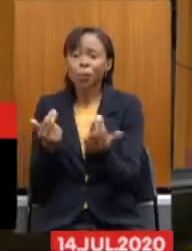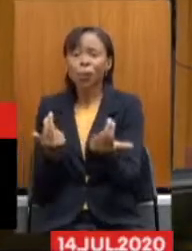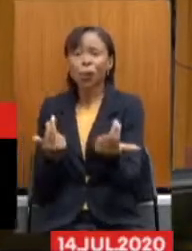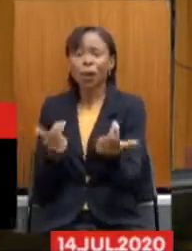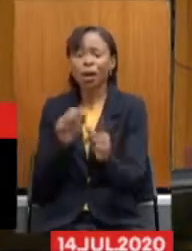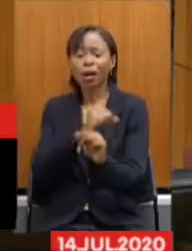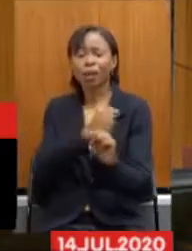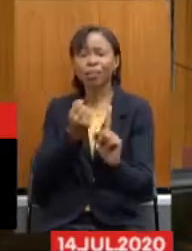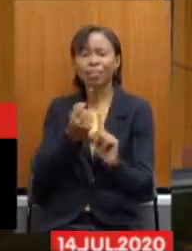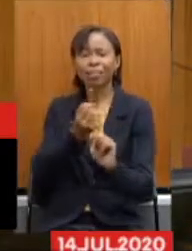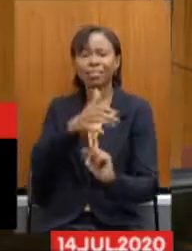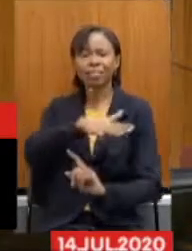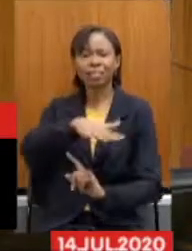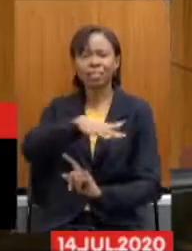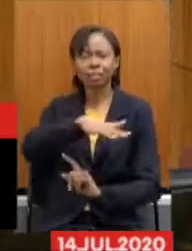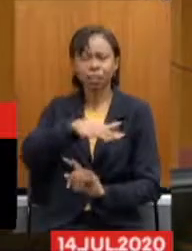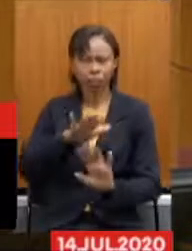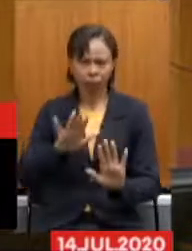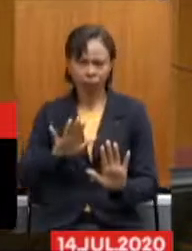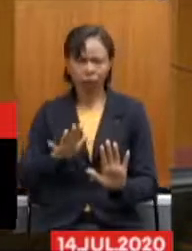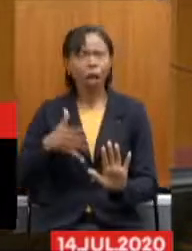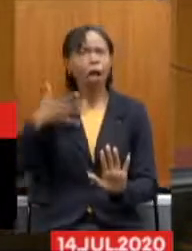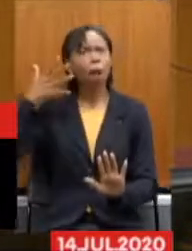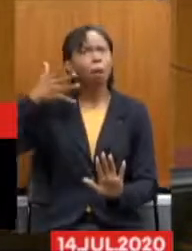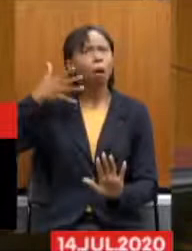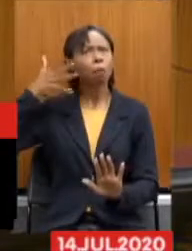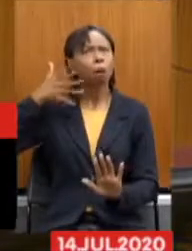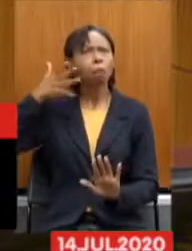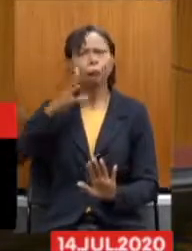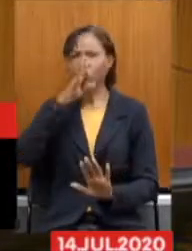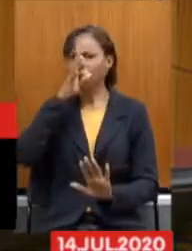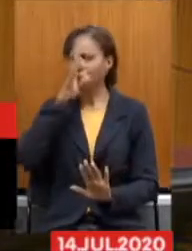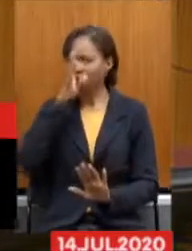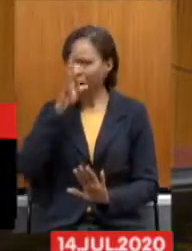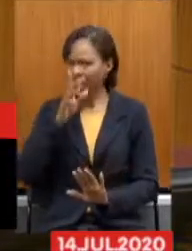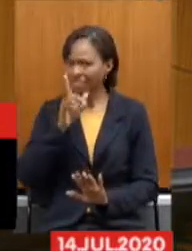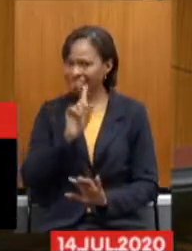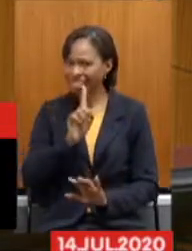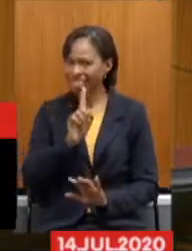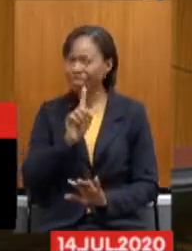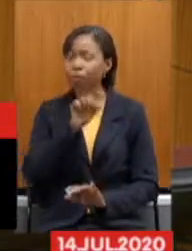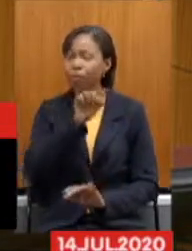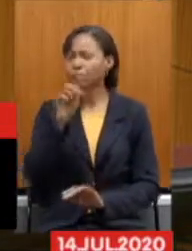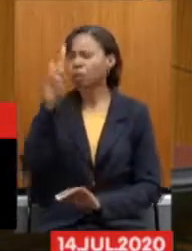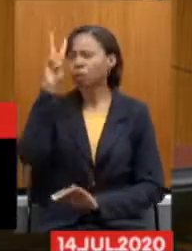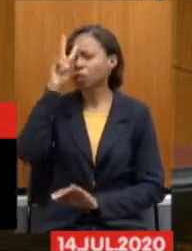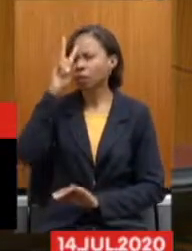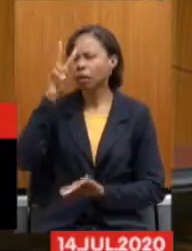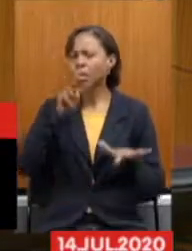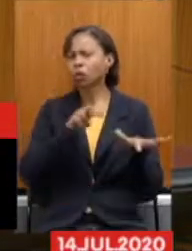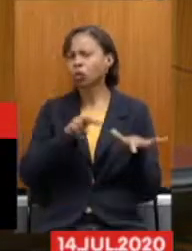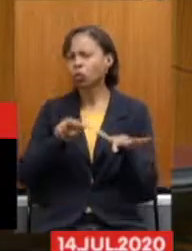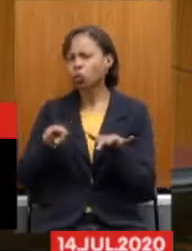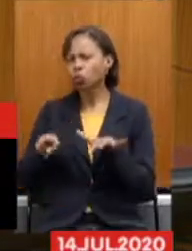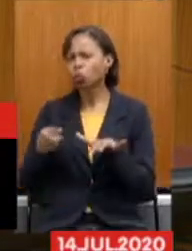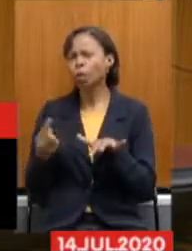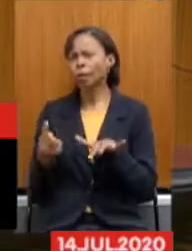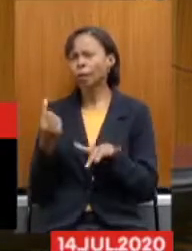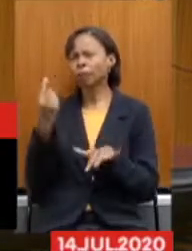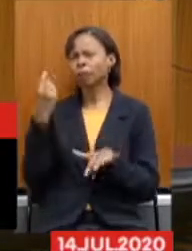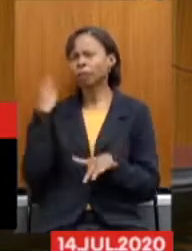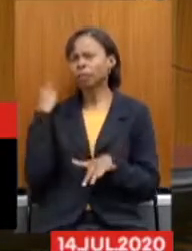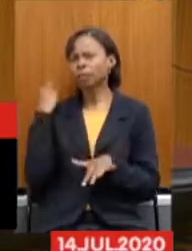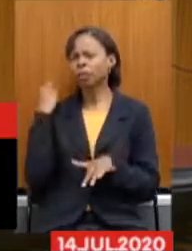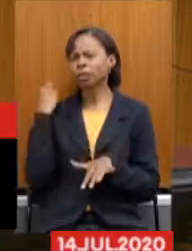E, para não parecer que isso um mero discurso, é só vocês lembrarem que, há duas semanas, a imprensa